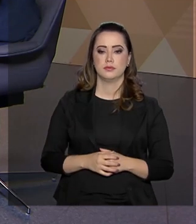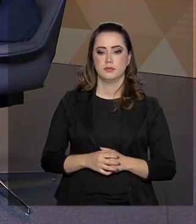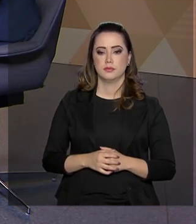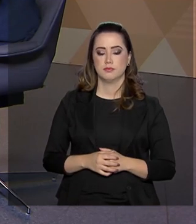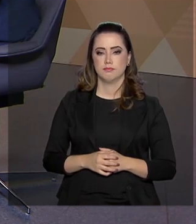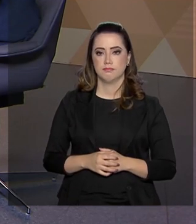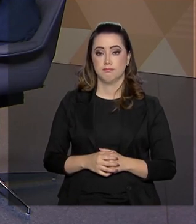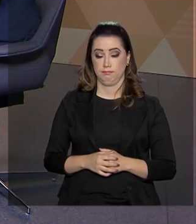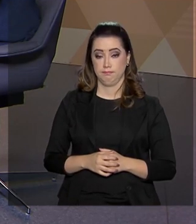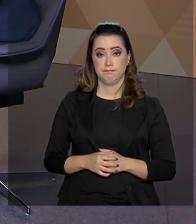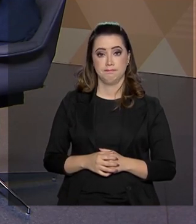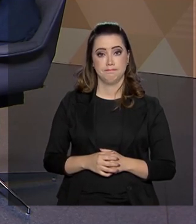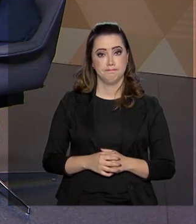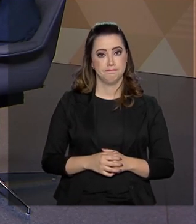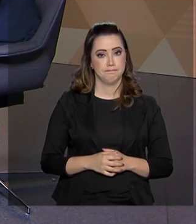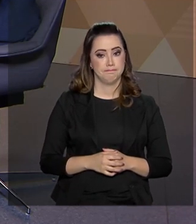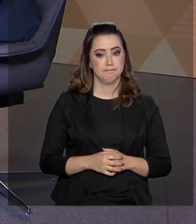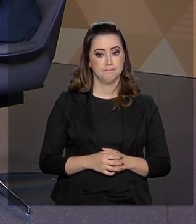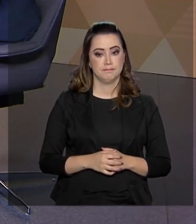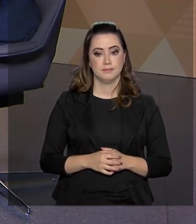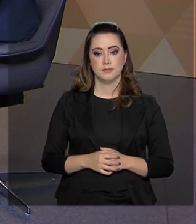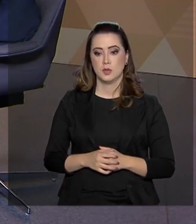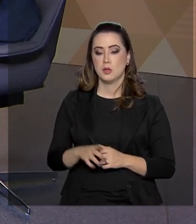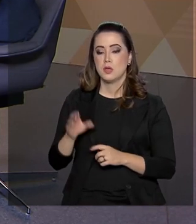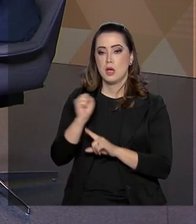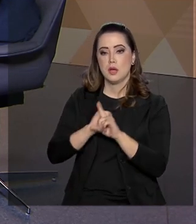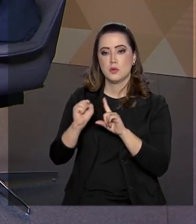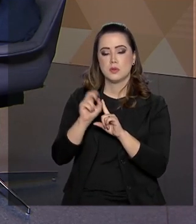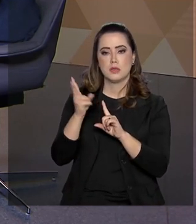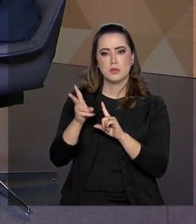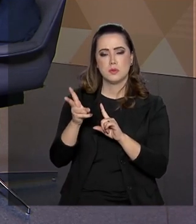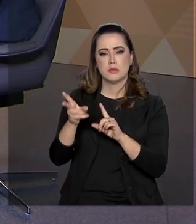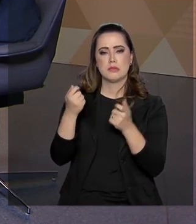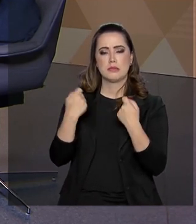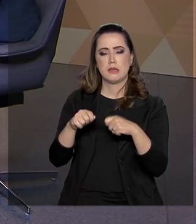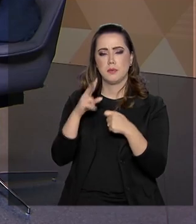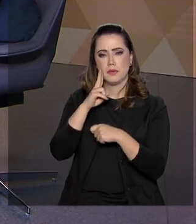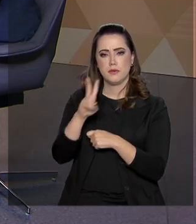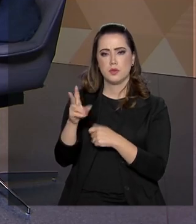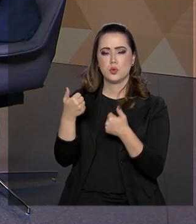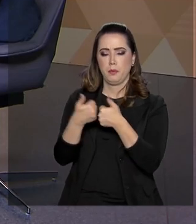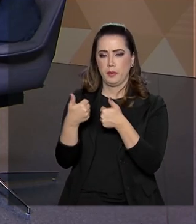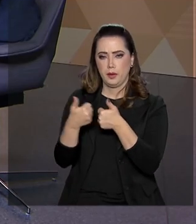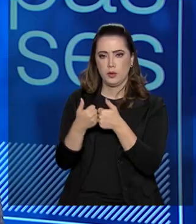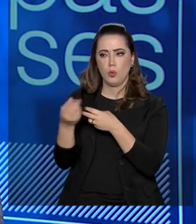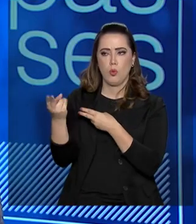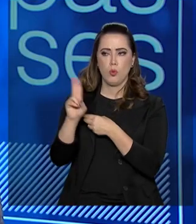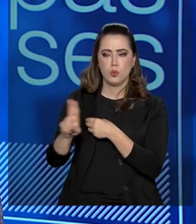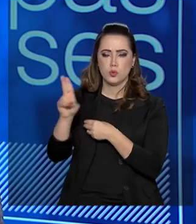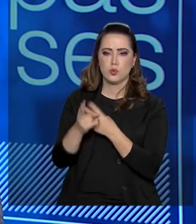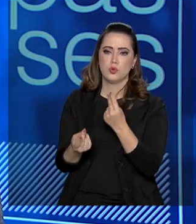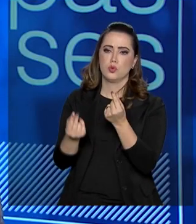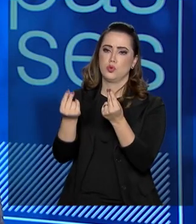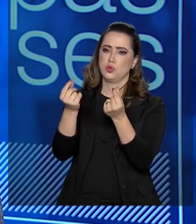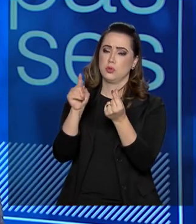A sociedade deve acompanhar sempre a aplicação dos recursos pela prestação de contas